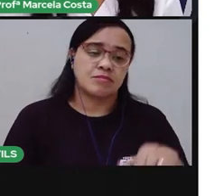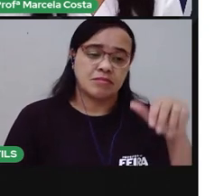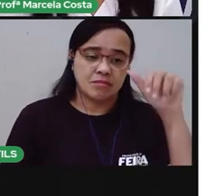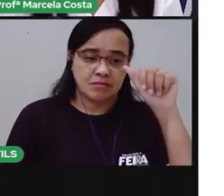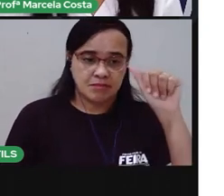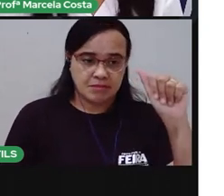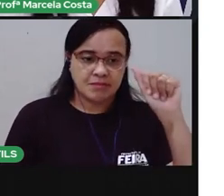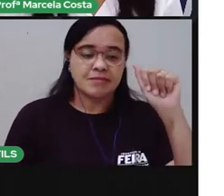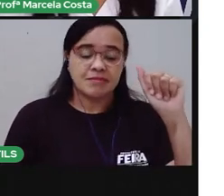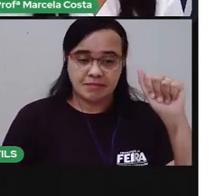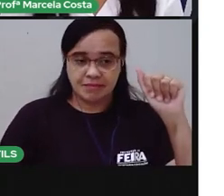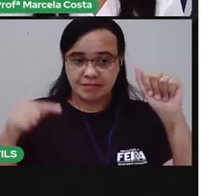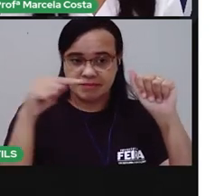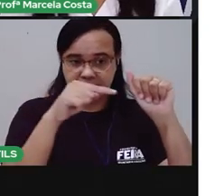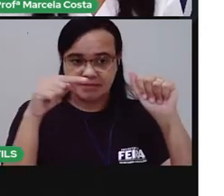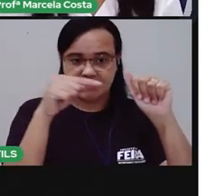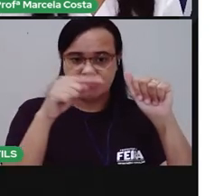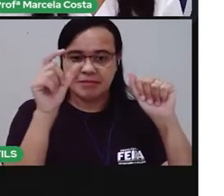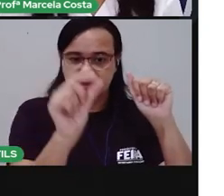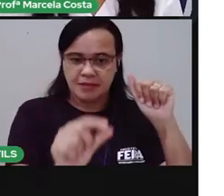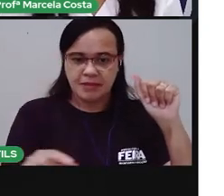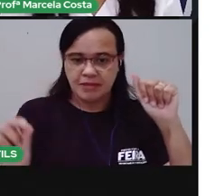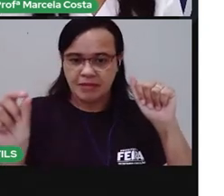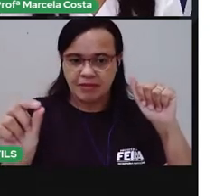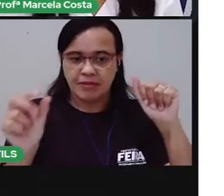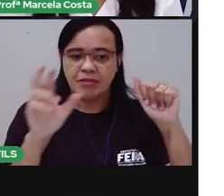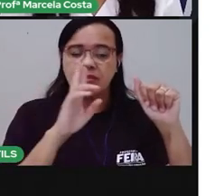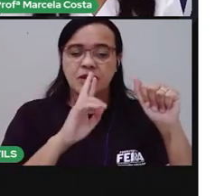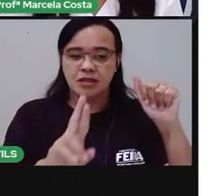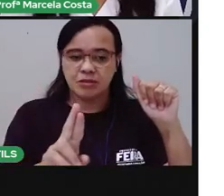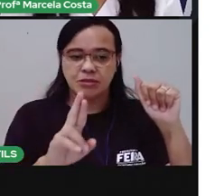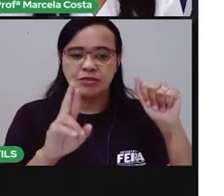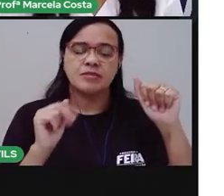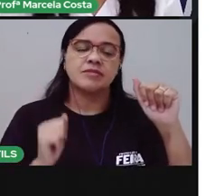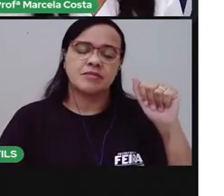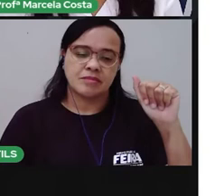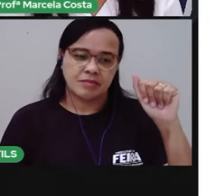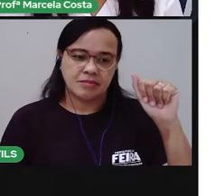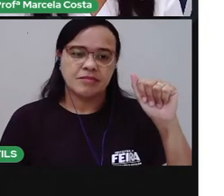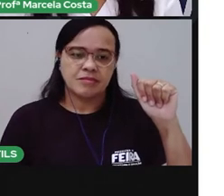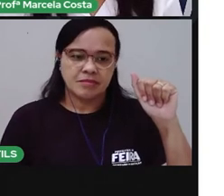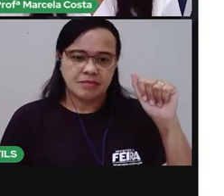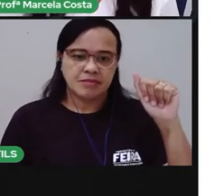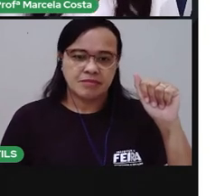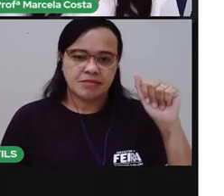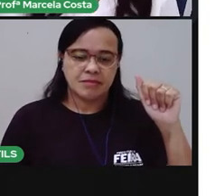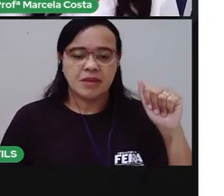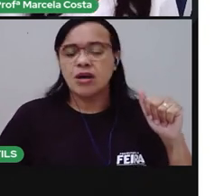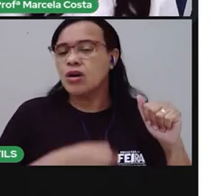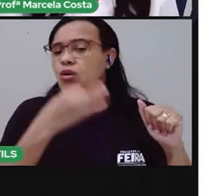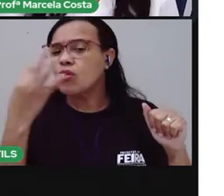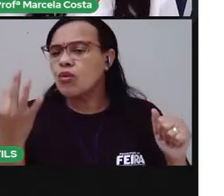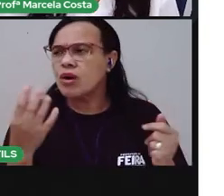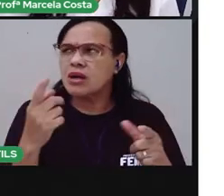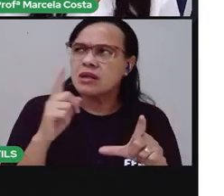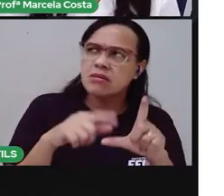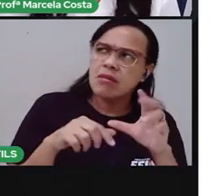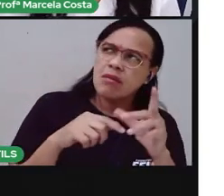É o A. Você vai trazer para aqui, para esse espaço. Vamos contar quantas letras tem?